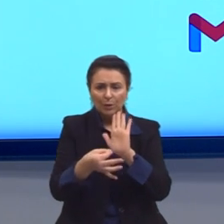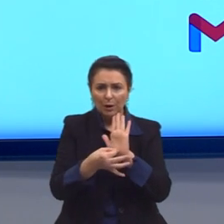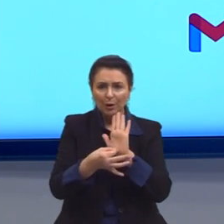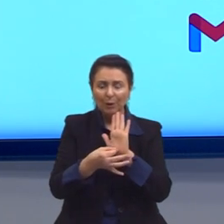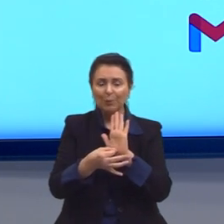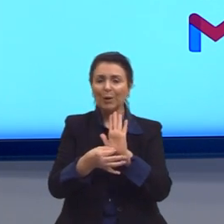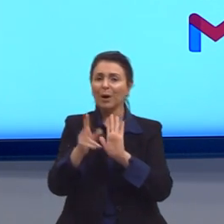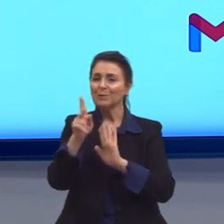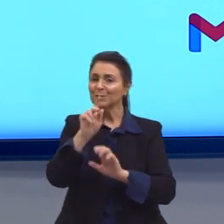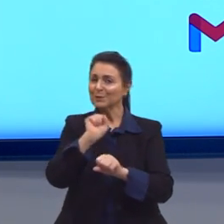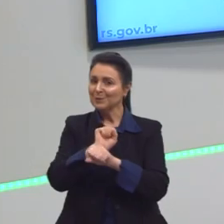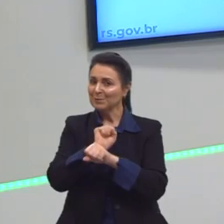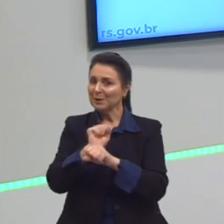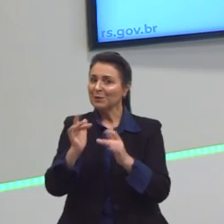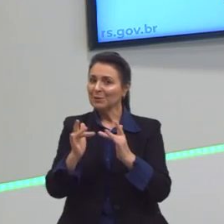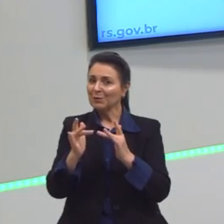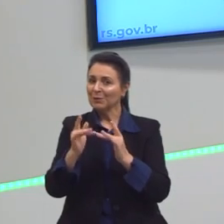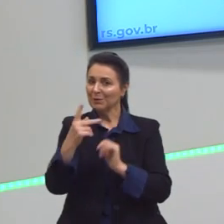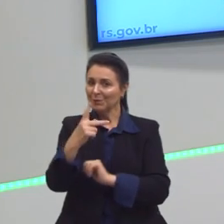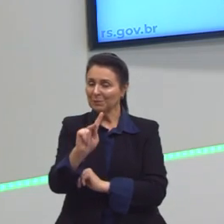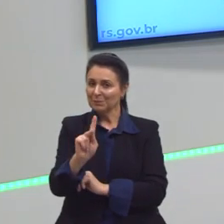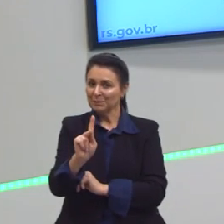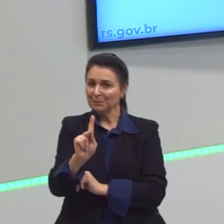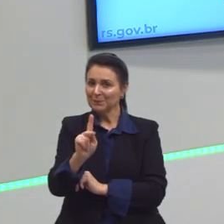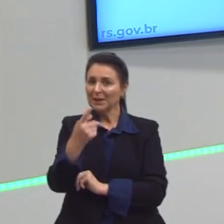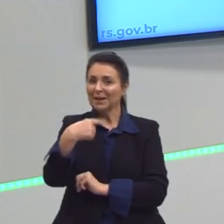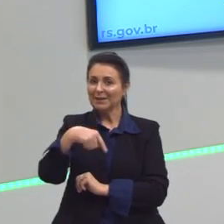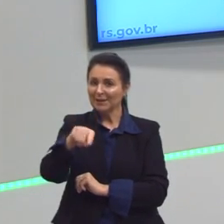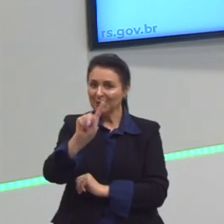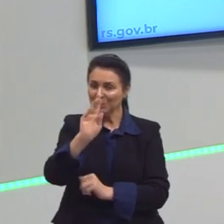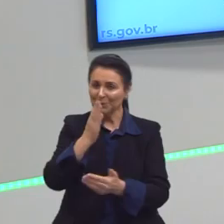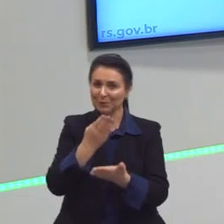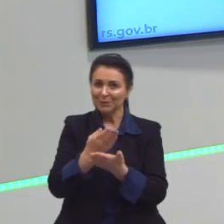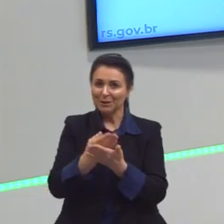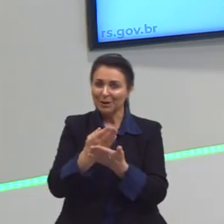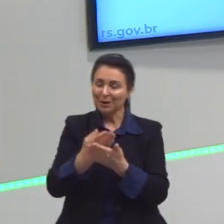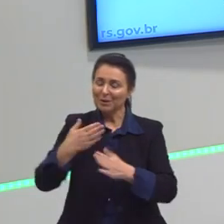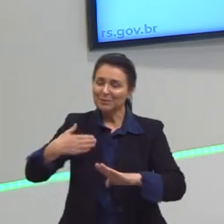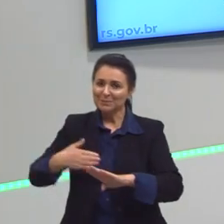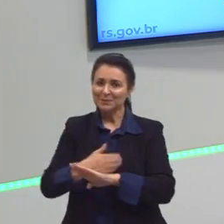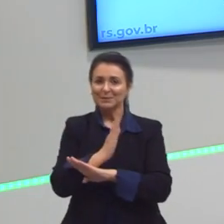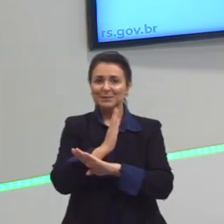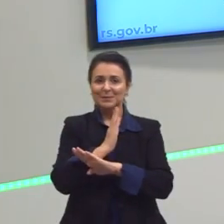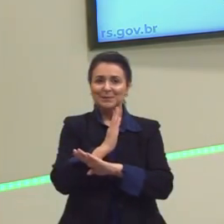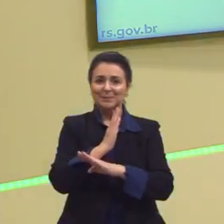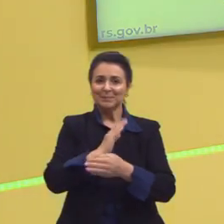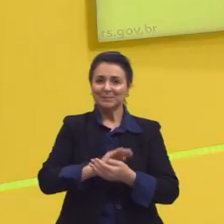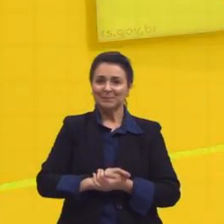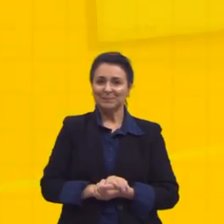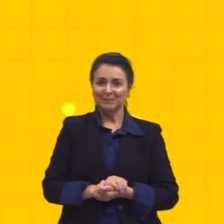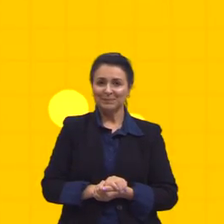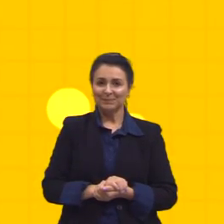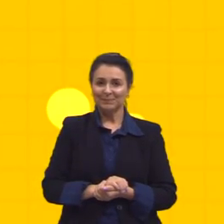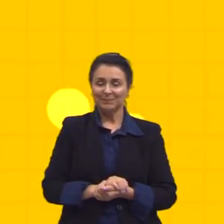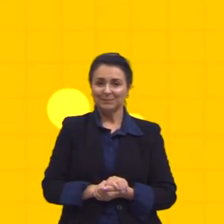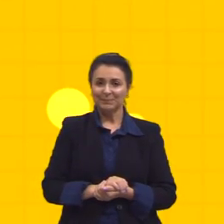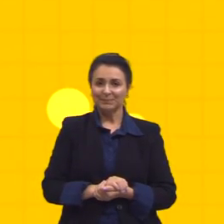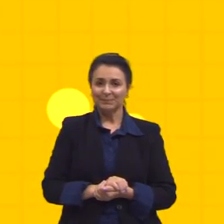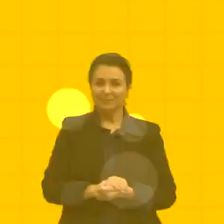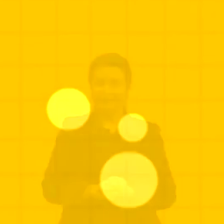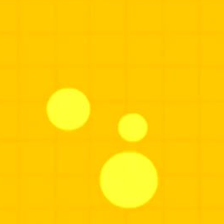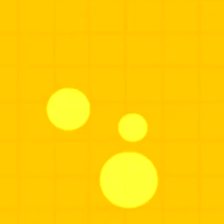Aguardo, então, o contato de vocês. Até a próxima aula, então, gente, partiu passar. Tchau. Tchau.